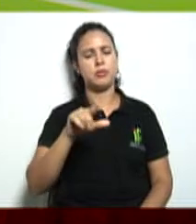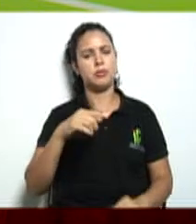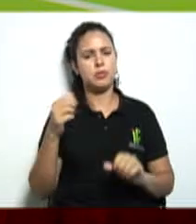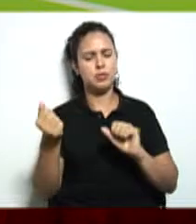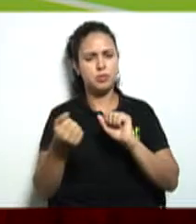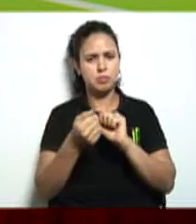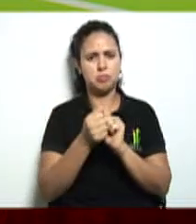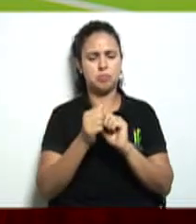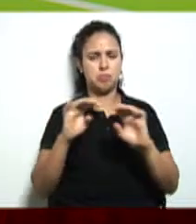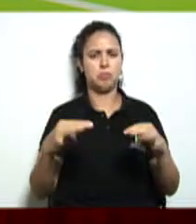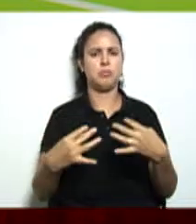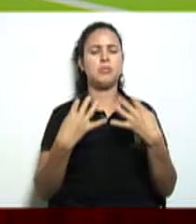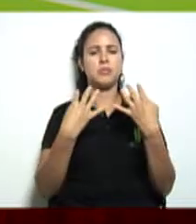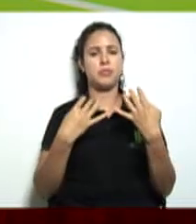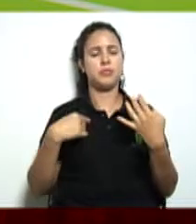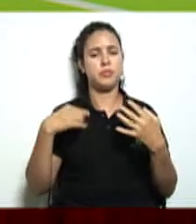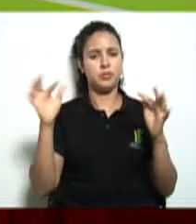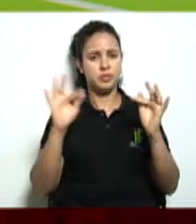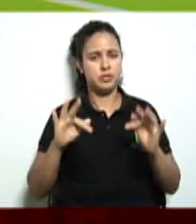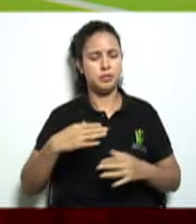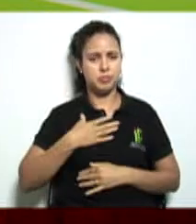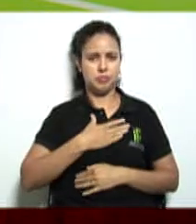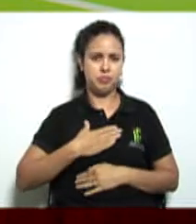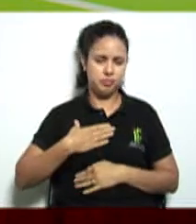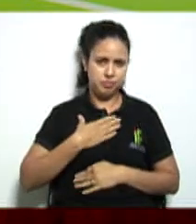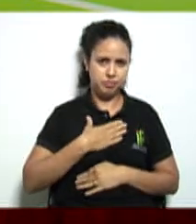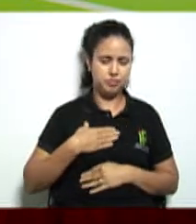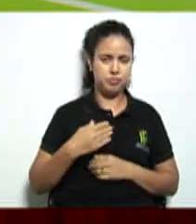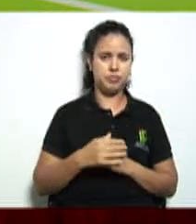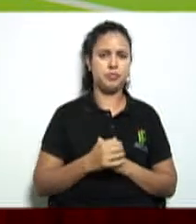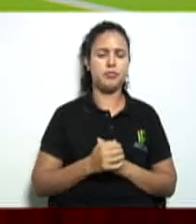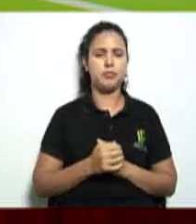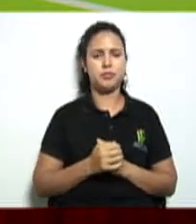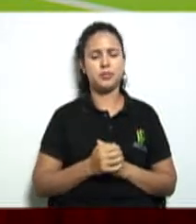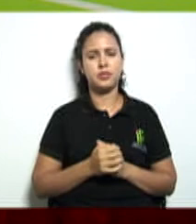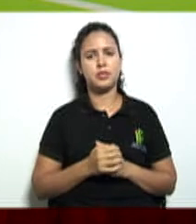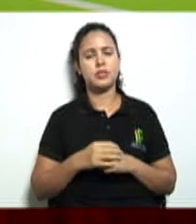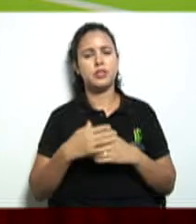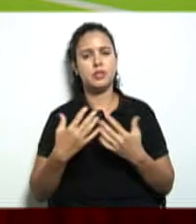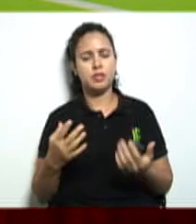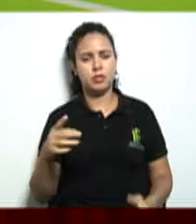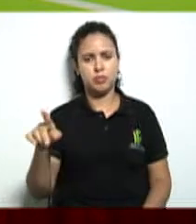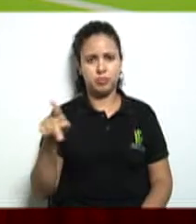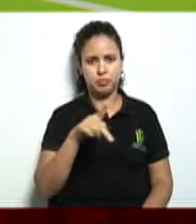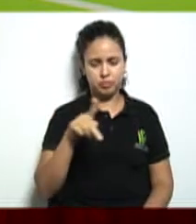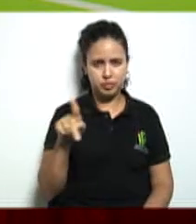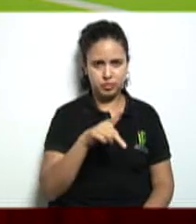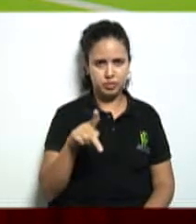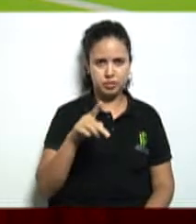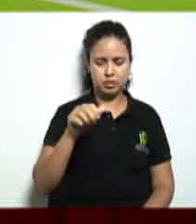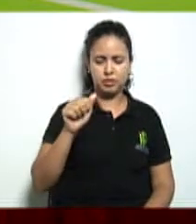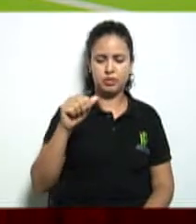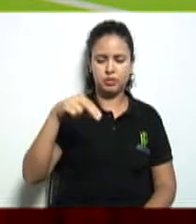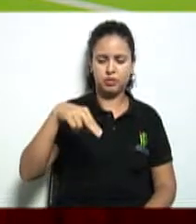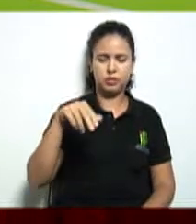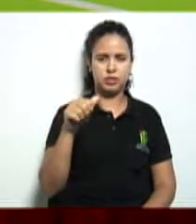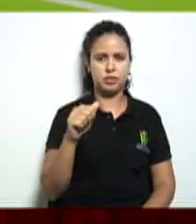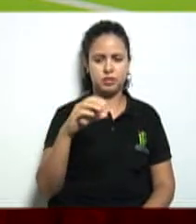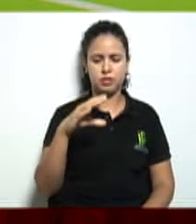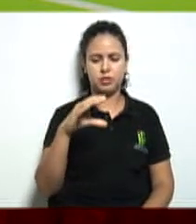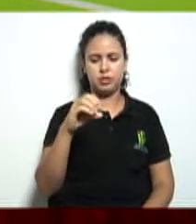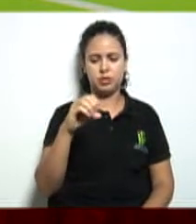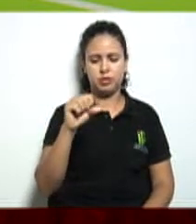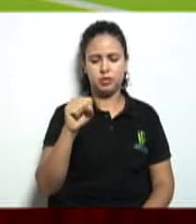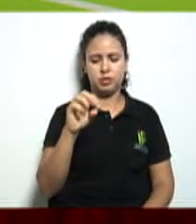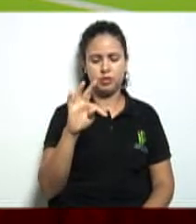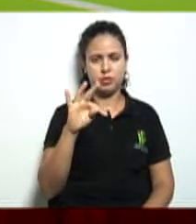estamos muito felizes aqui com a interação olha só achei aqui a mensagemzinha da professora Ana Costa ela é lá da escola Fernando